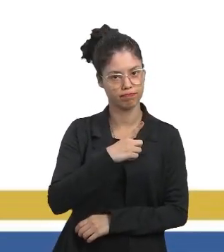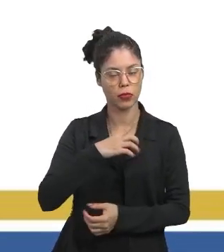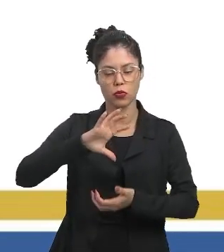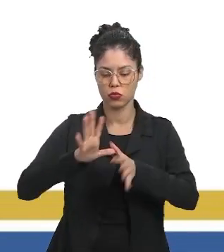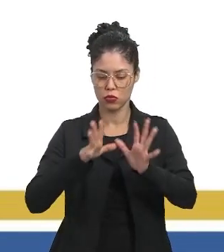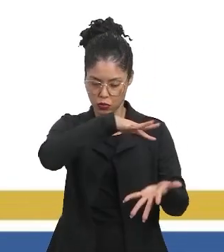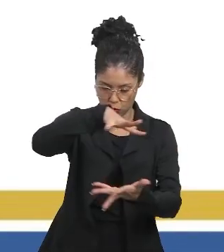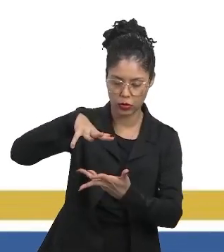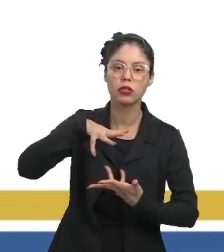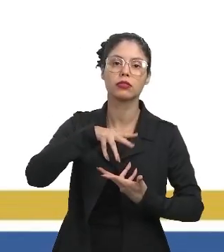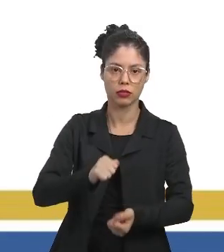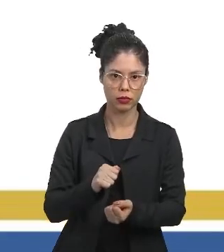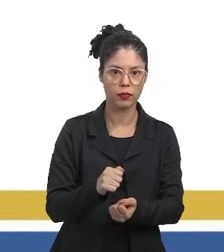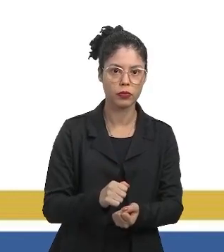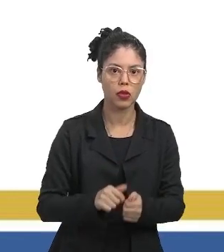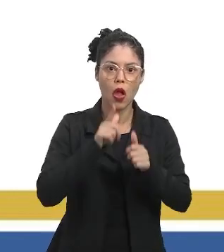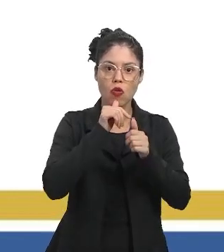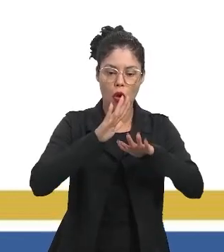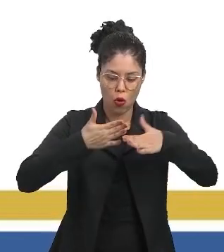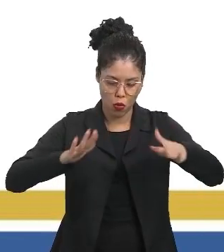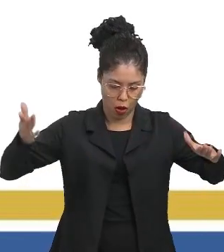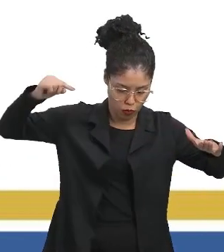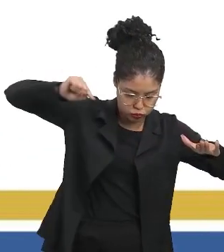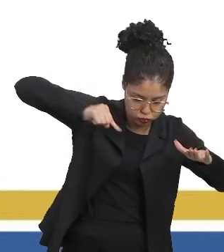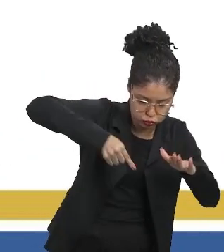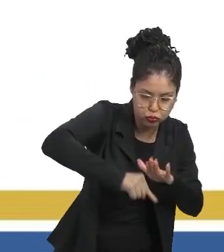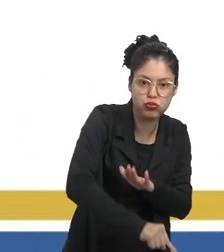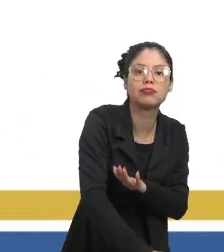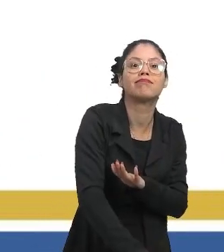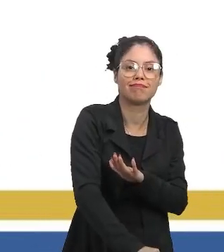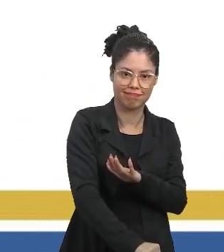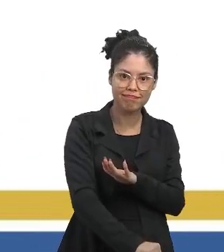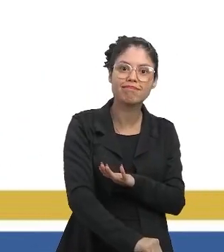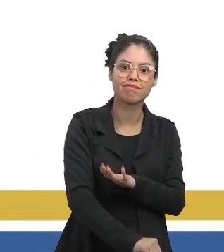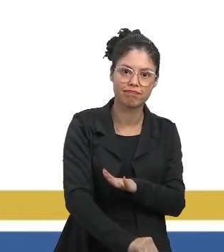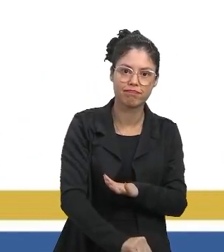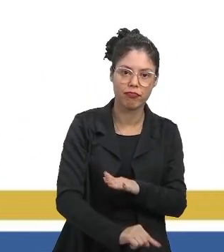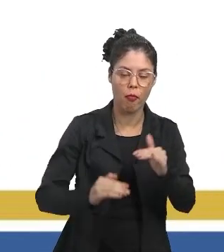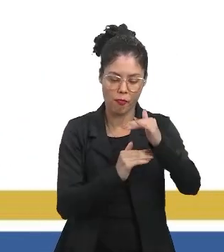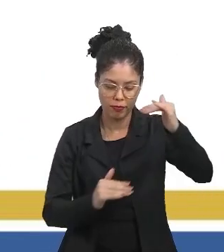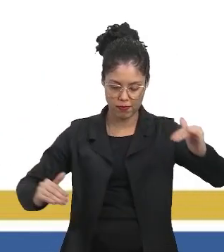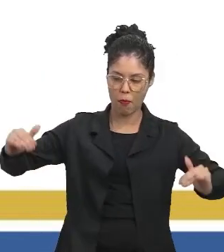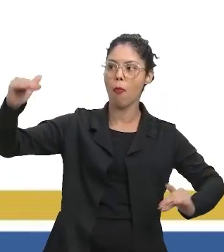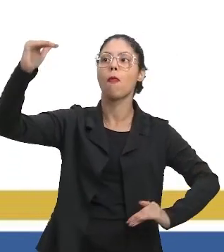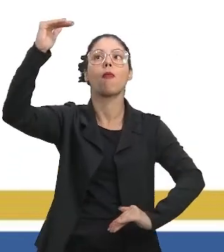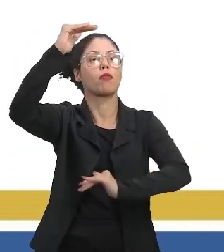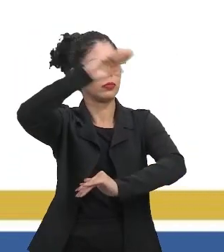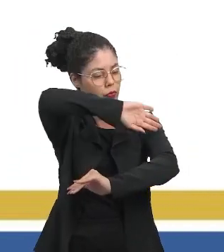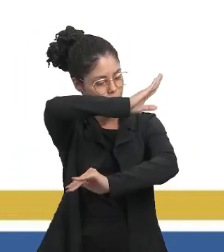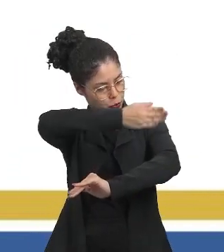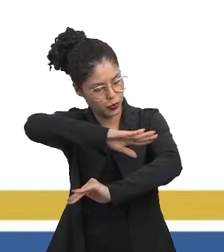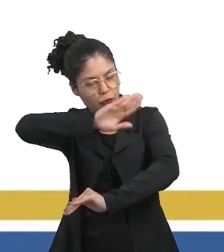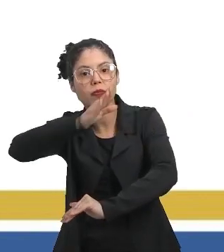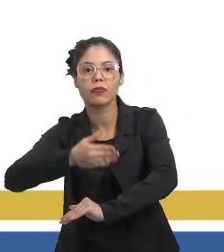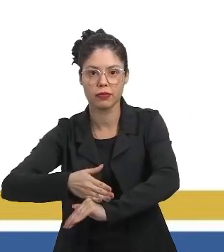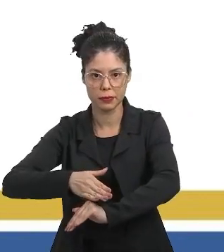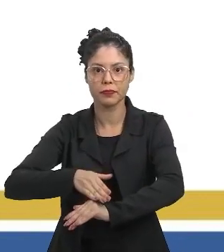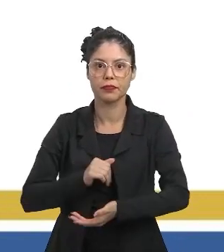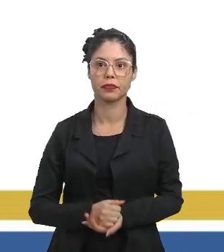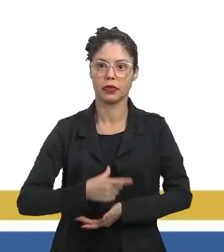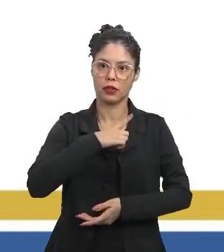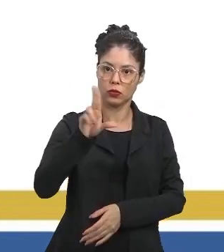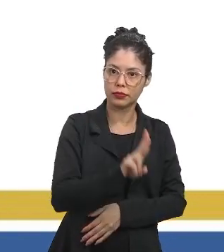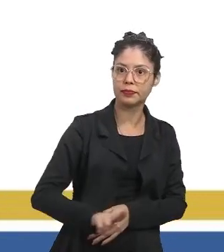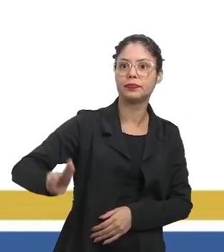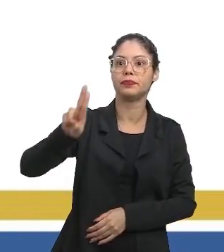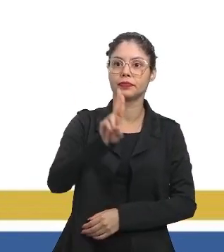ecossistemas. Seja nos mais profundos oceanos, seja no topo das mais altas montanhas, ela